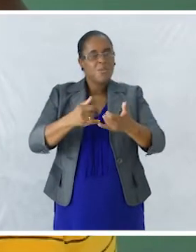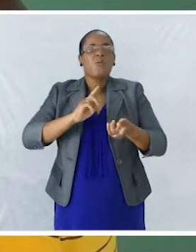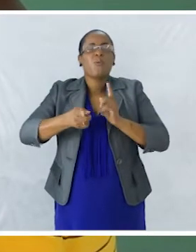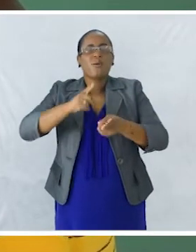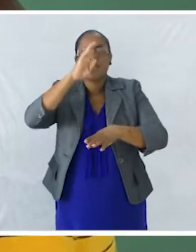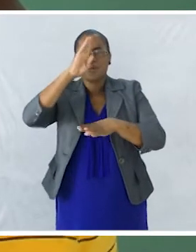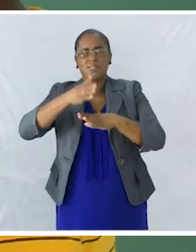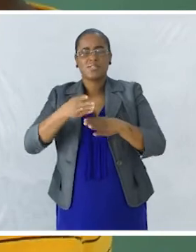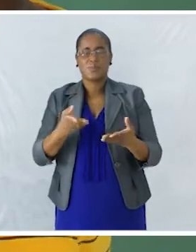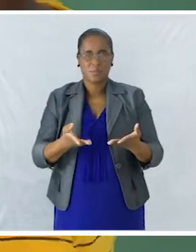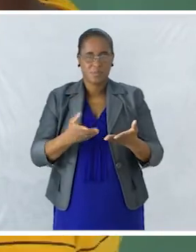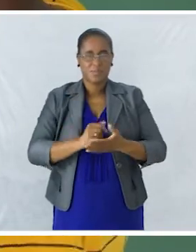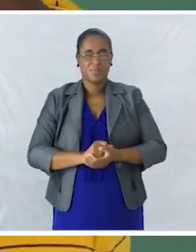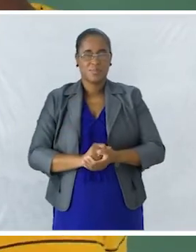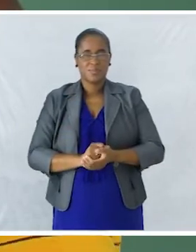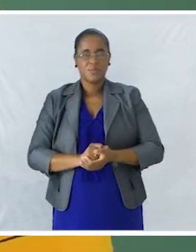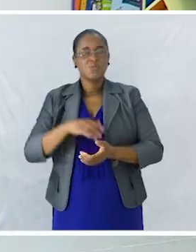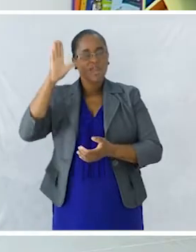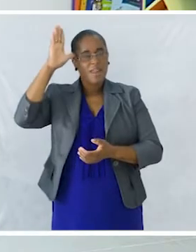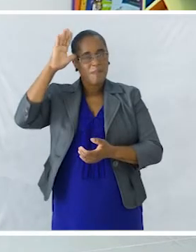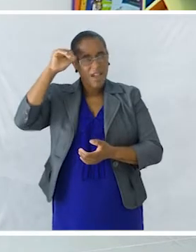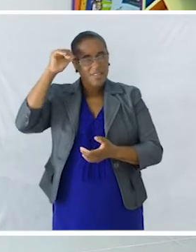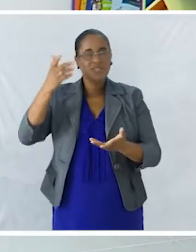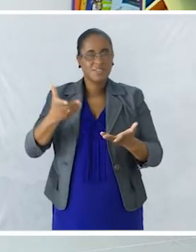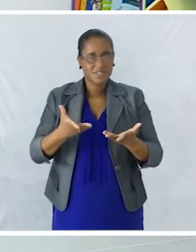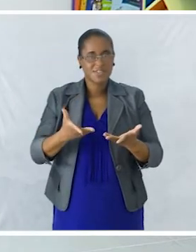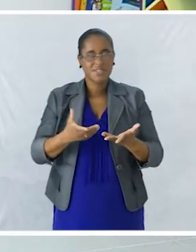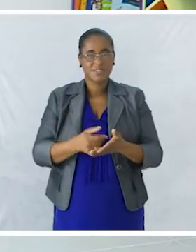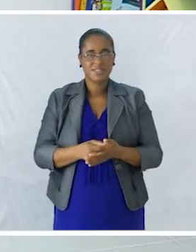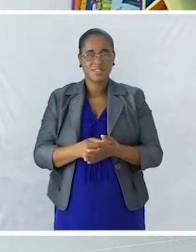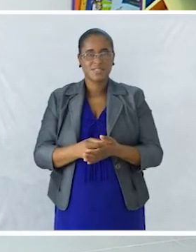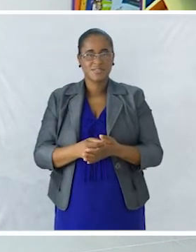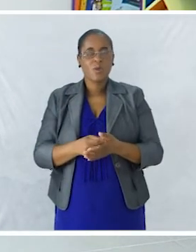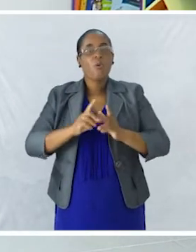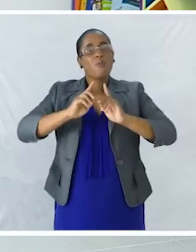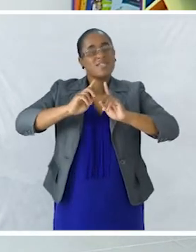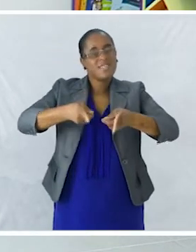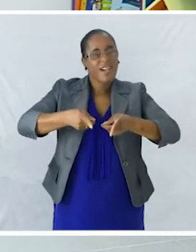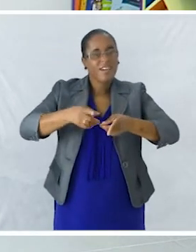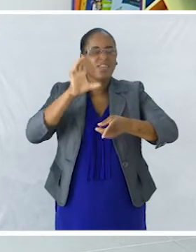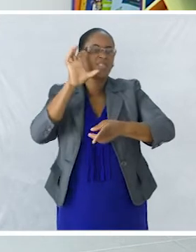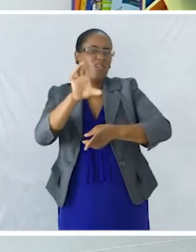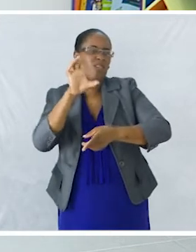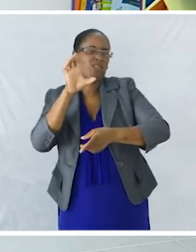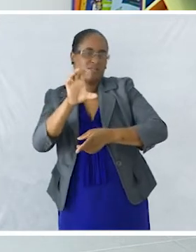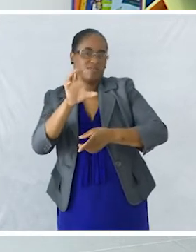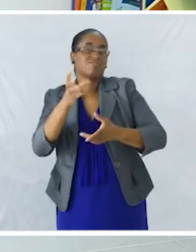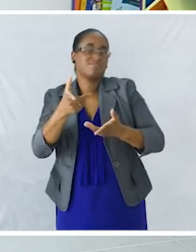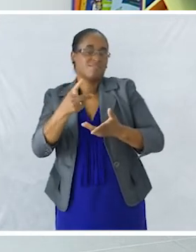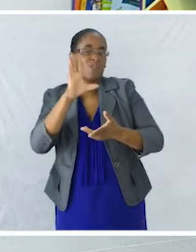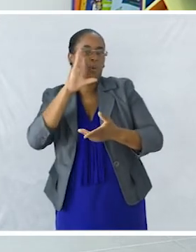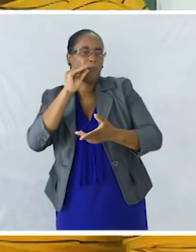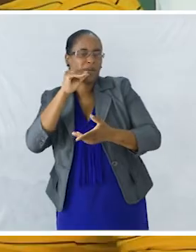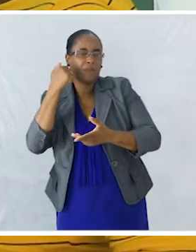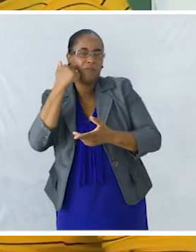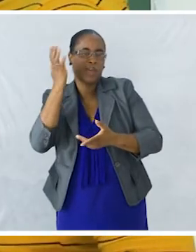aconteceu? Os animais Começaram A gozar Com o patinho